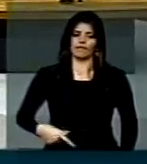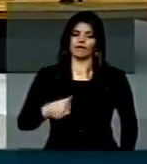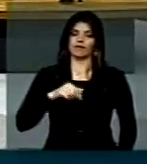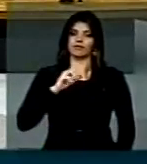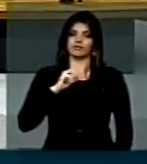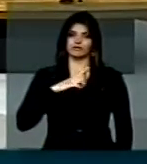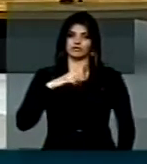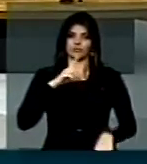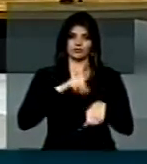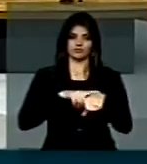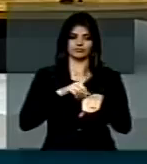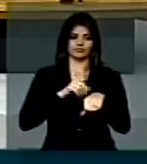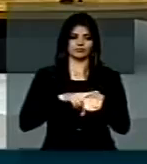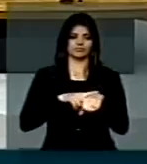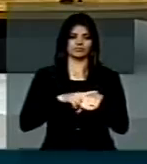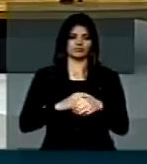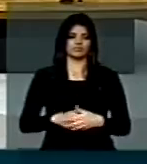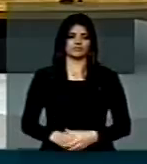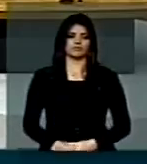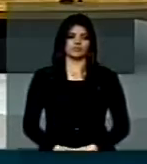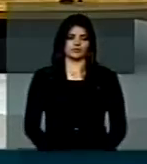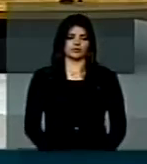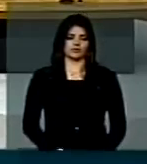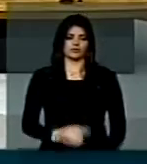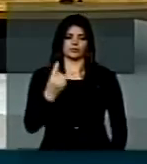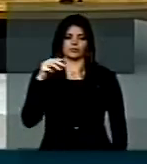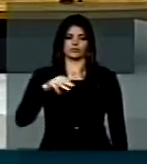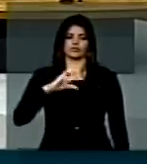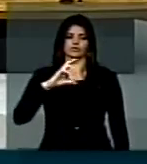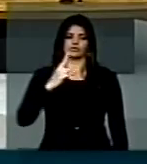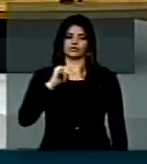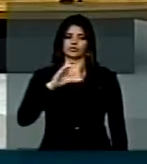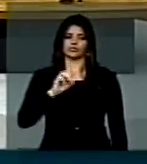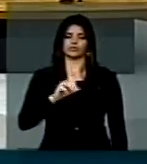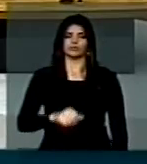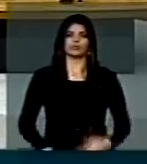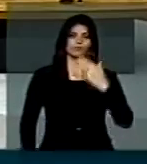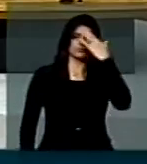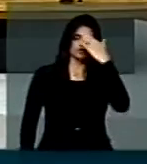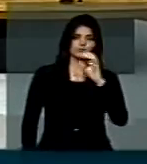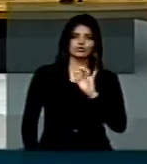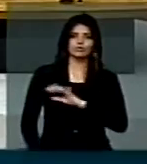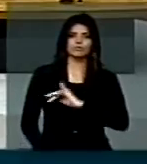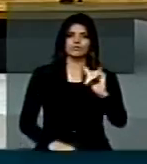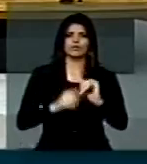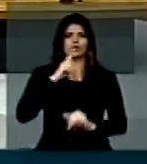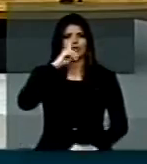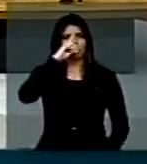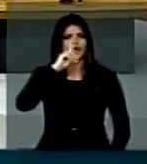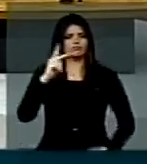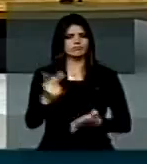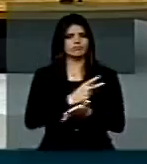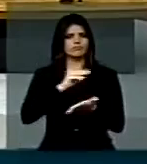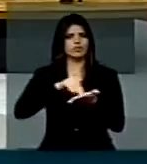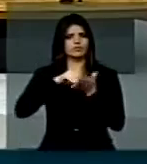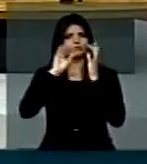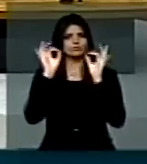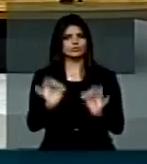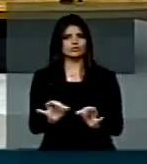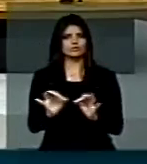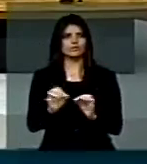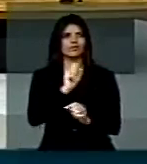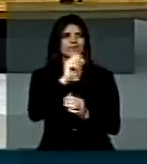tiver aquele... Um minuto, deputado Chico Alencar. Obrigado. É para registrar algo muito grave, a injustiça da nossa